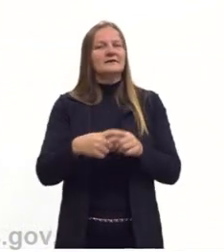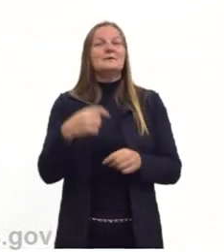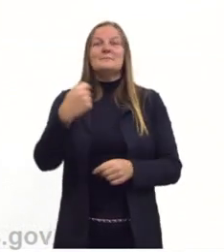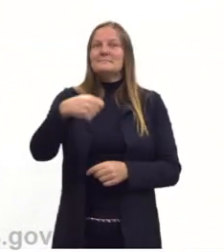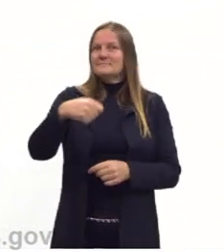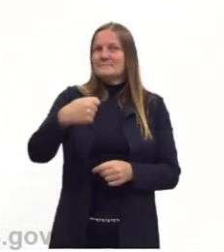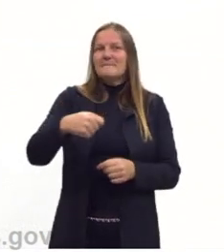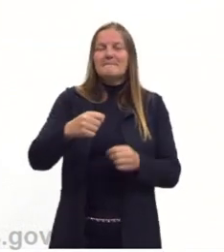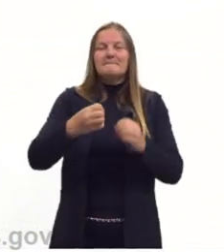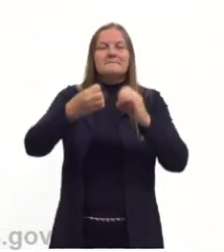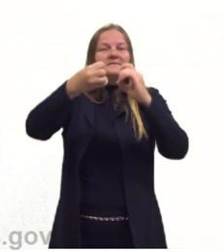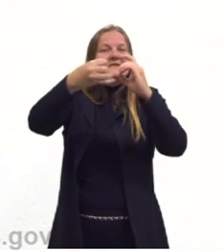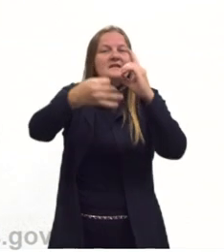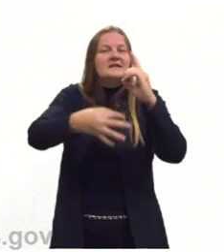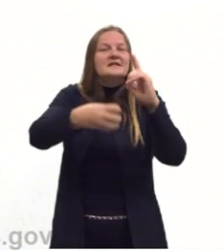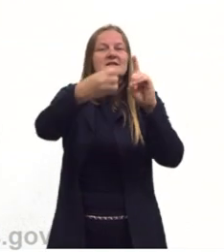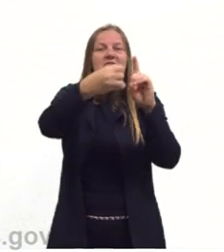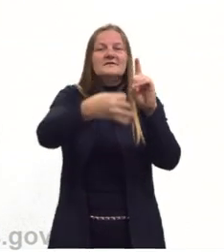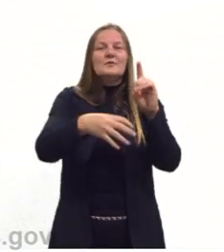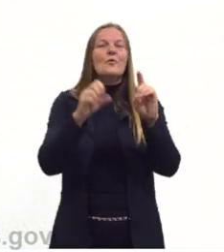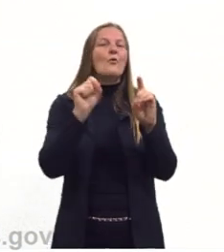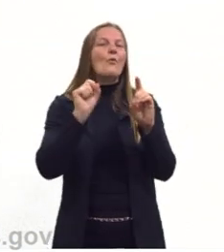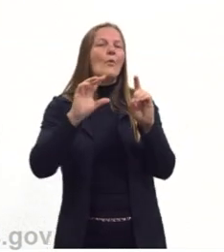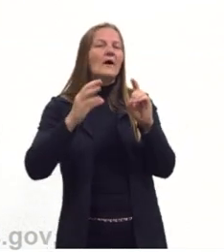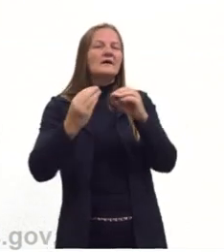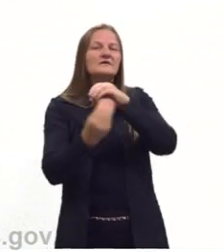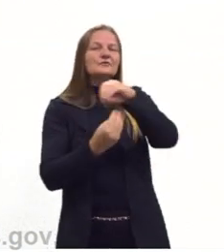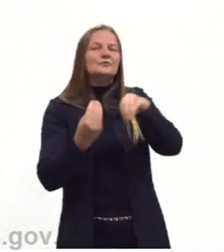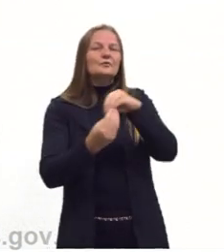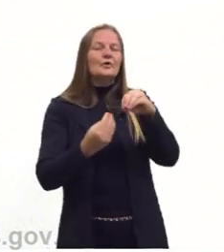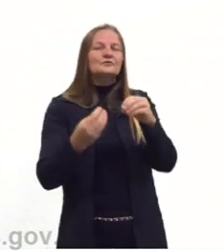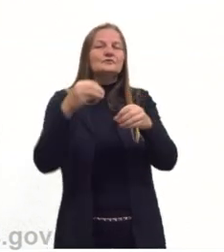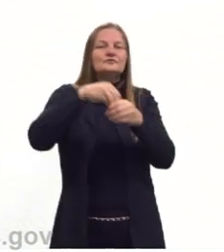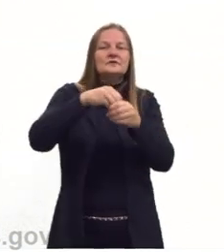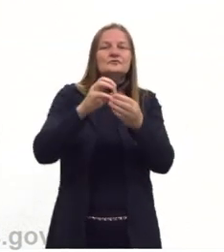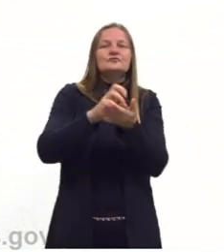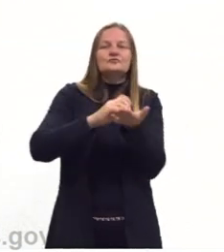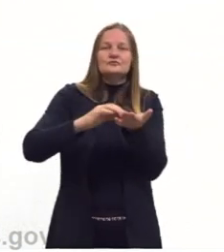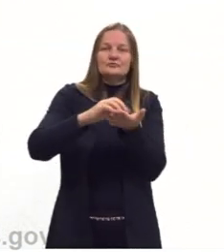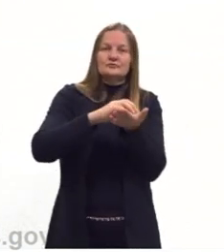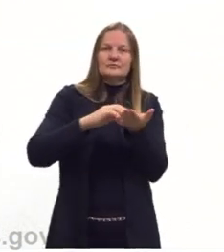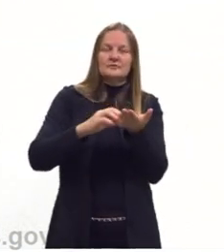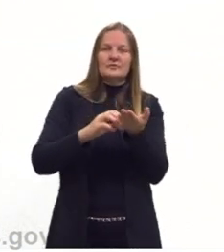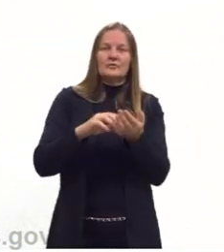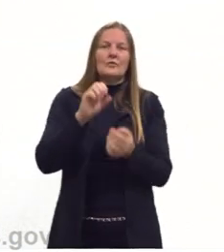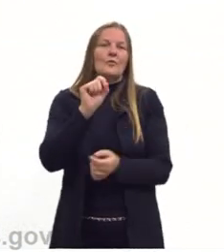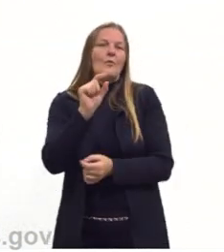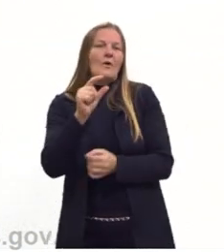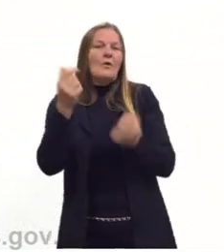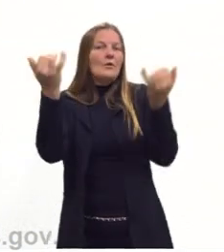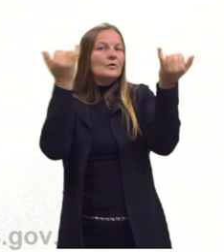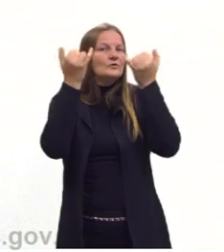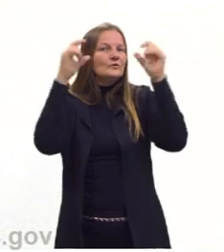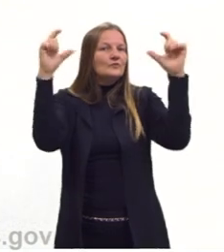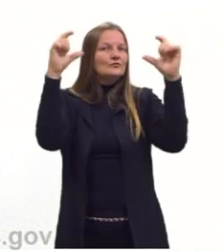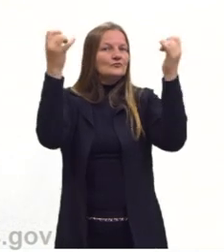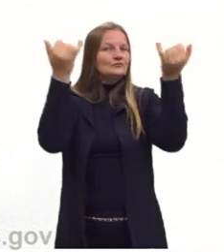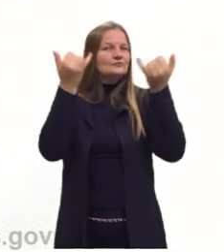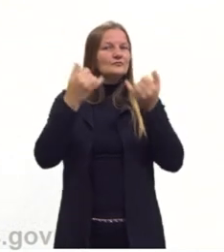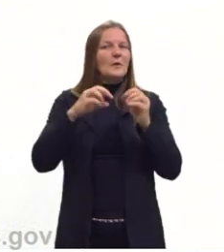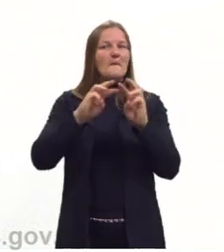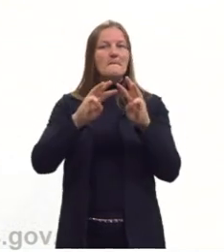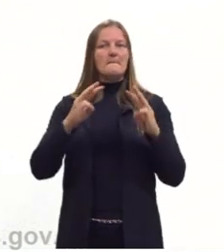preciso definir quais compostos estão envolvidos nos cálculos. Se no enunciado fala da